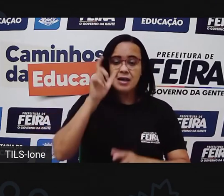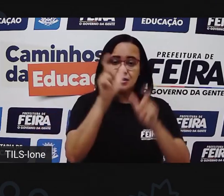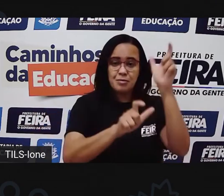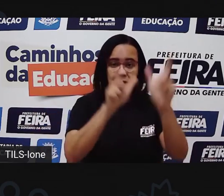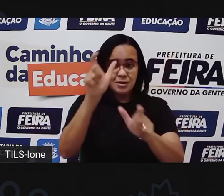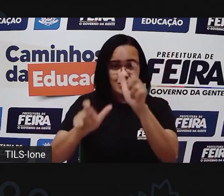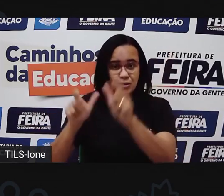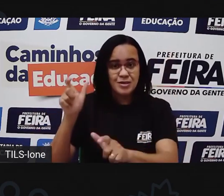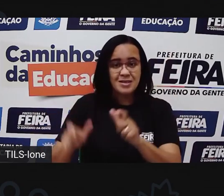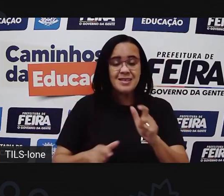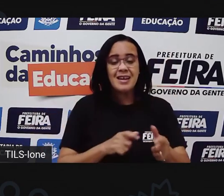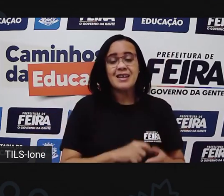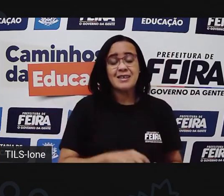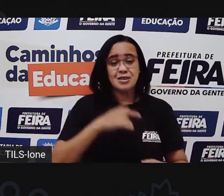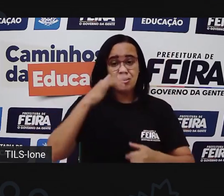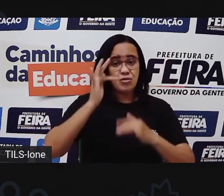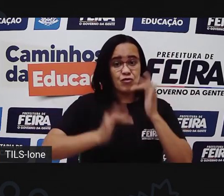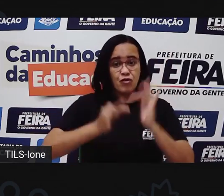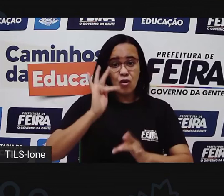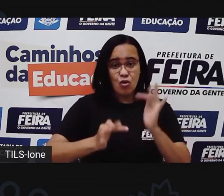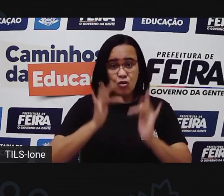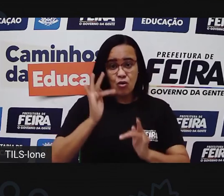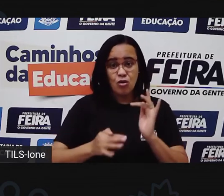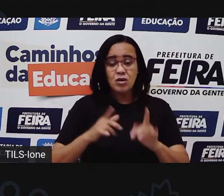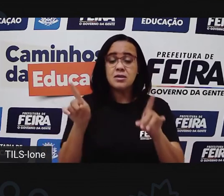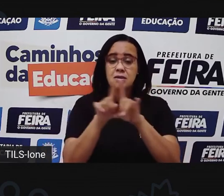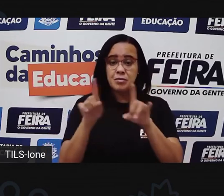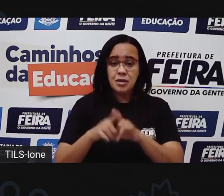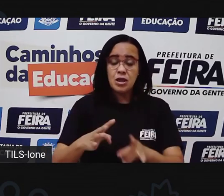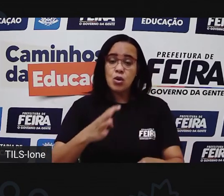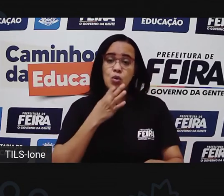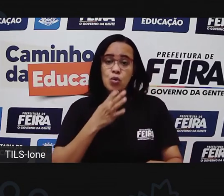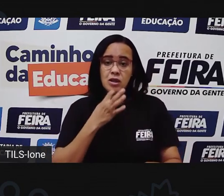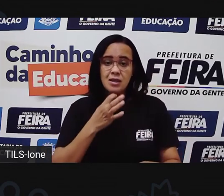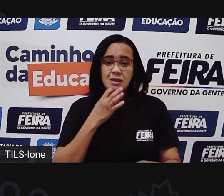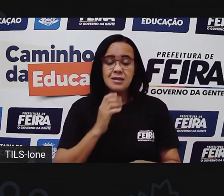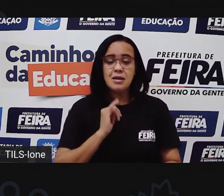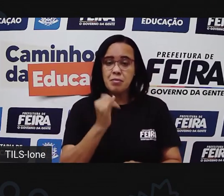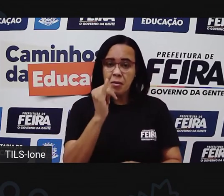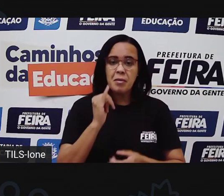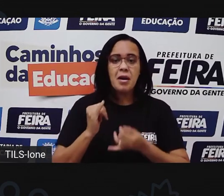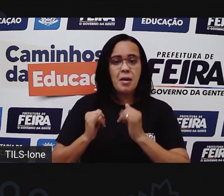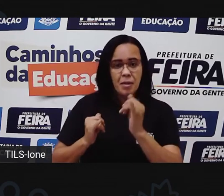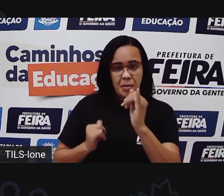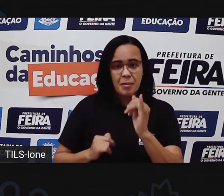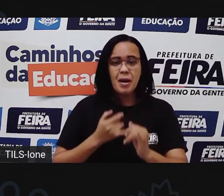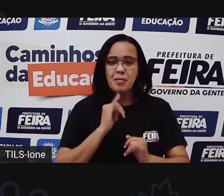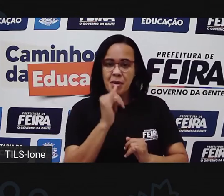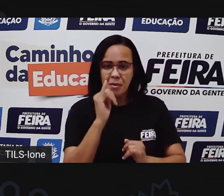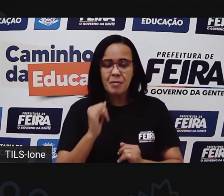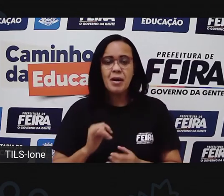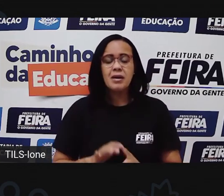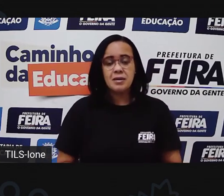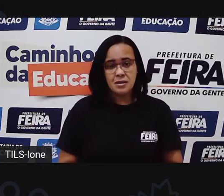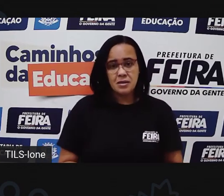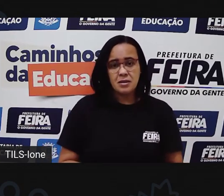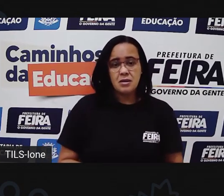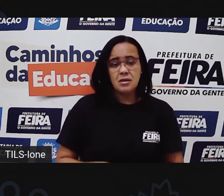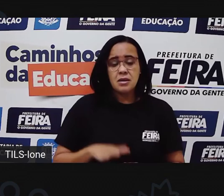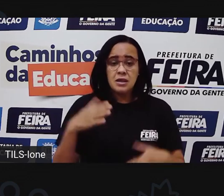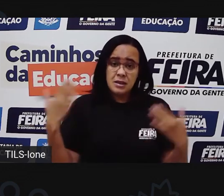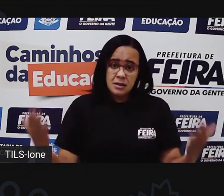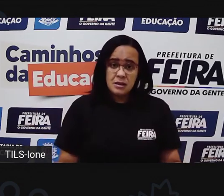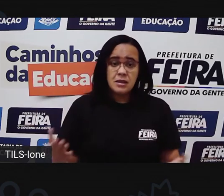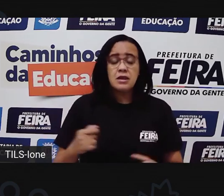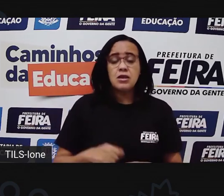deles e conhecer mais a fundo essas lendas, Às vezes a gente fica aí querendo... A gente fala, por exemplo, do Halloween,